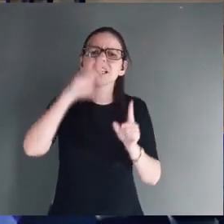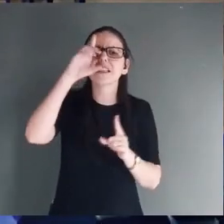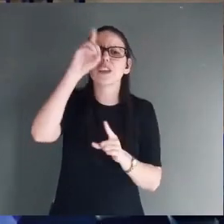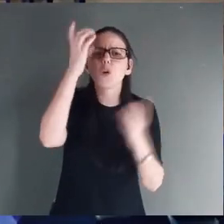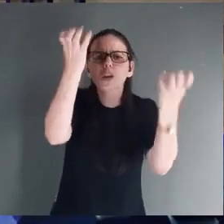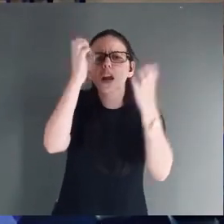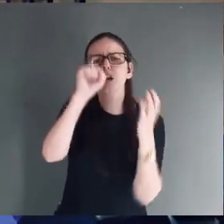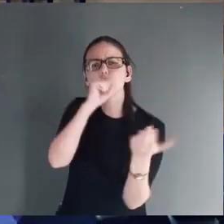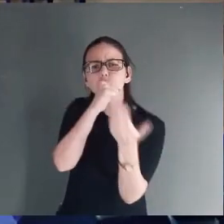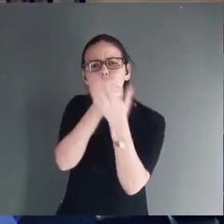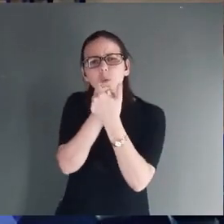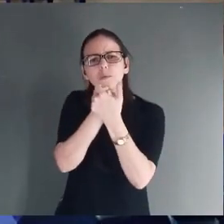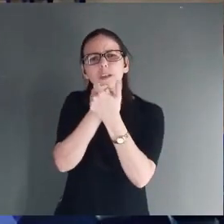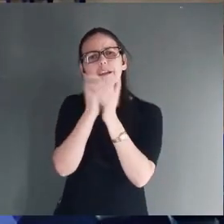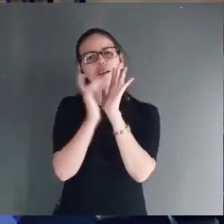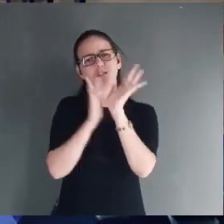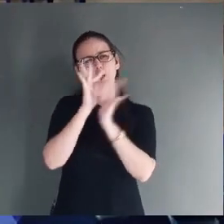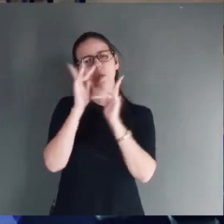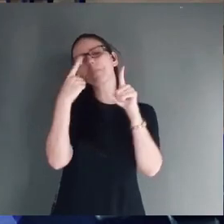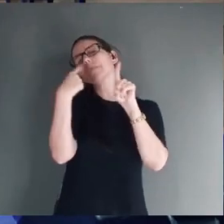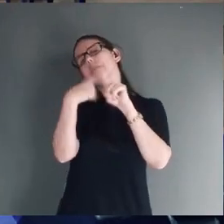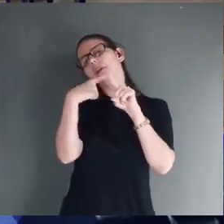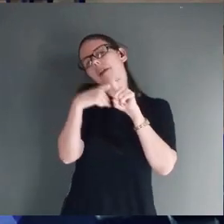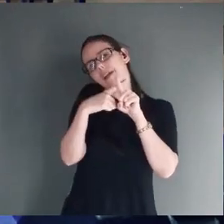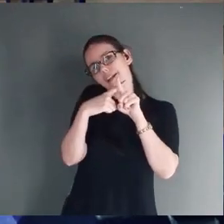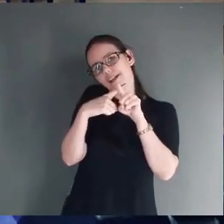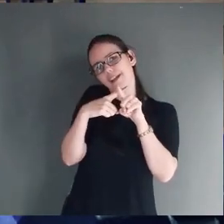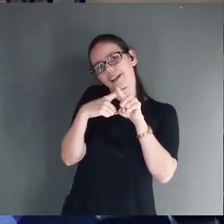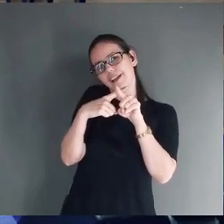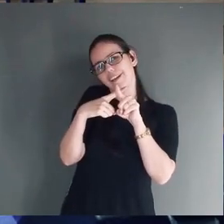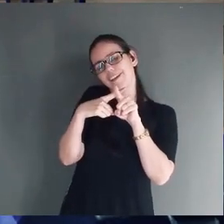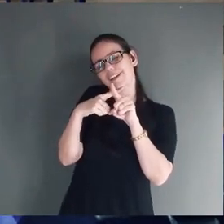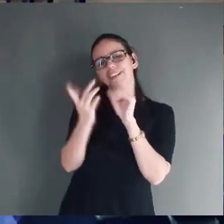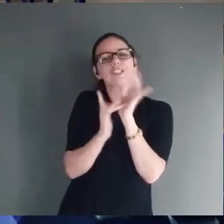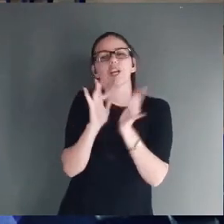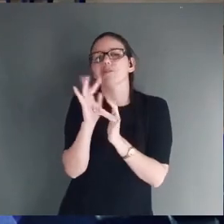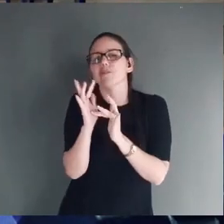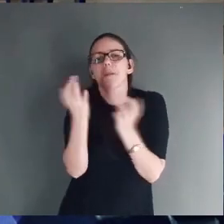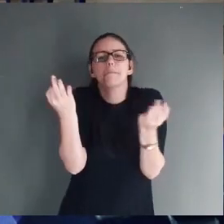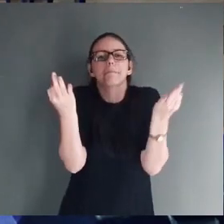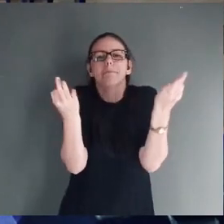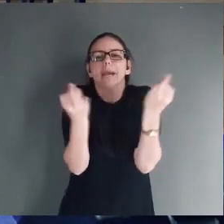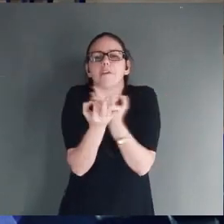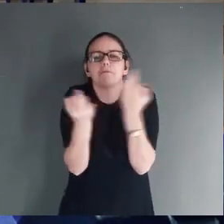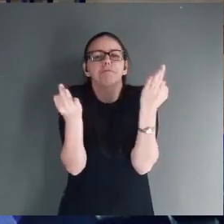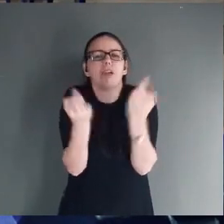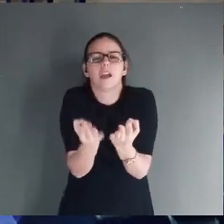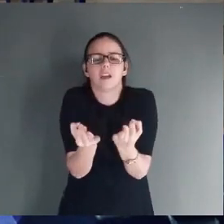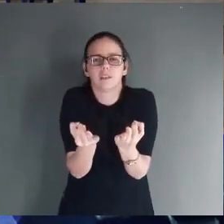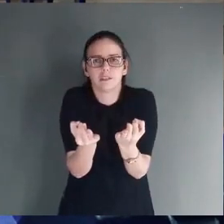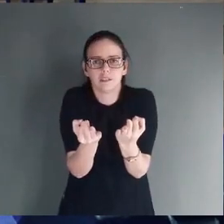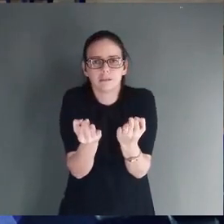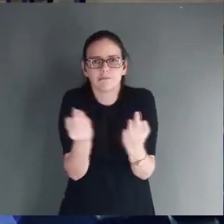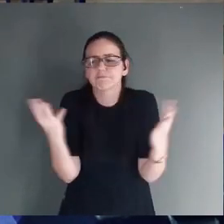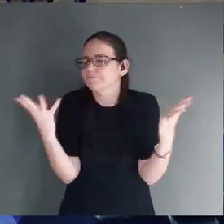precioso? Seu presente mais perfeito em um celeiro.